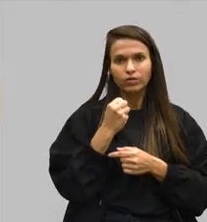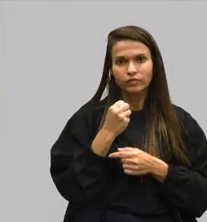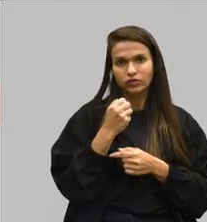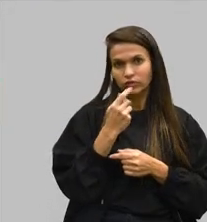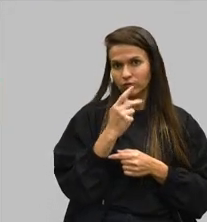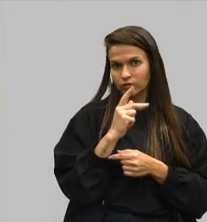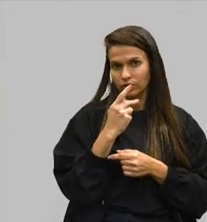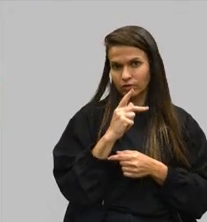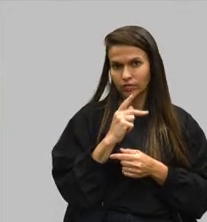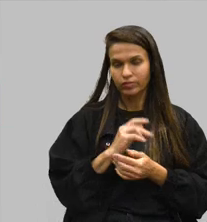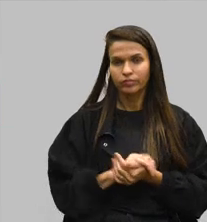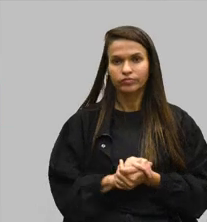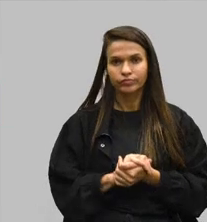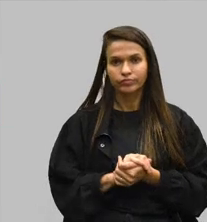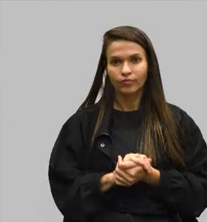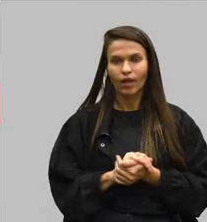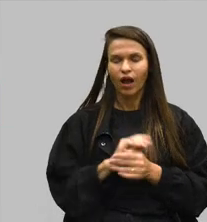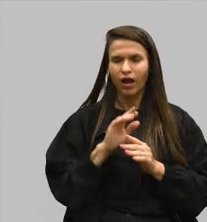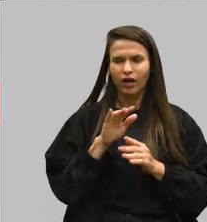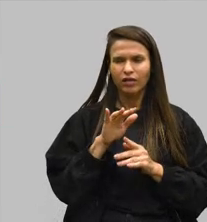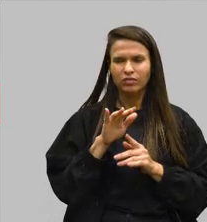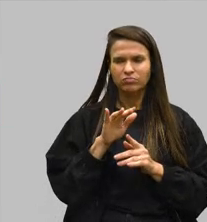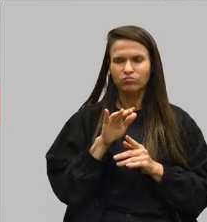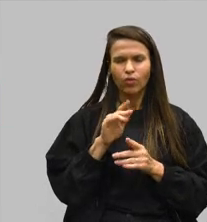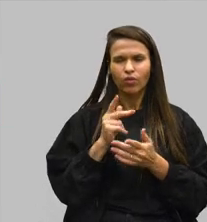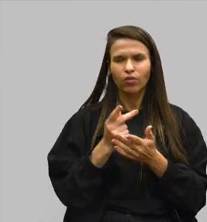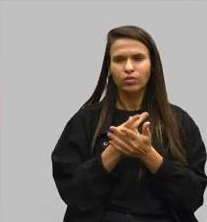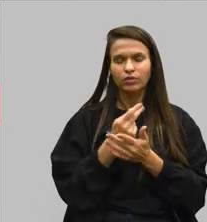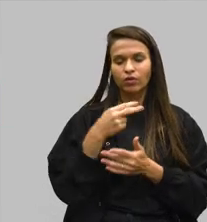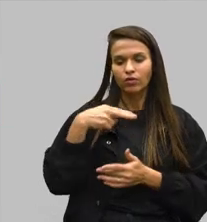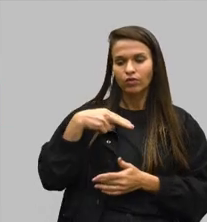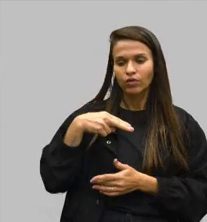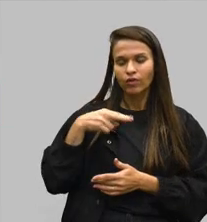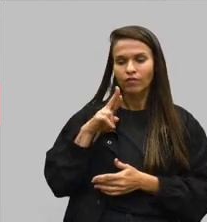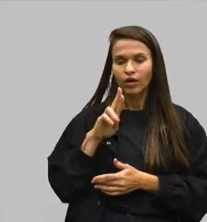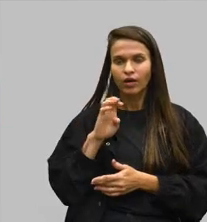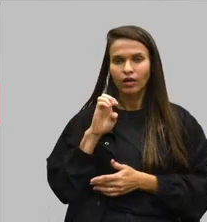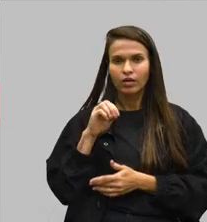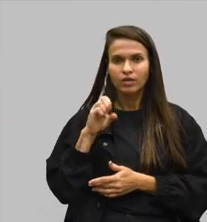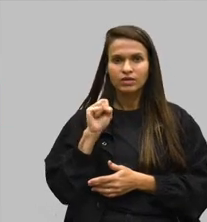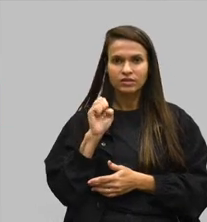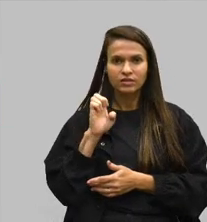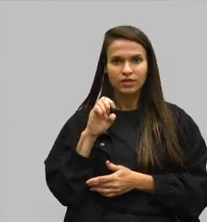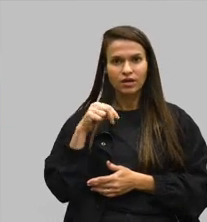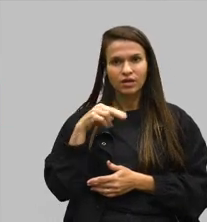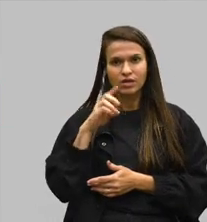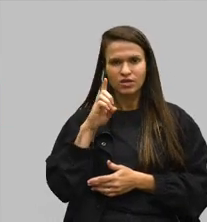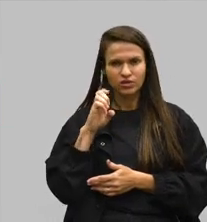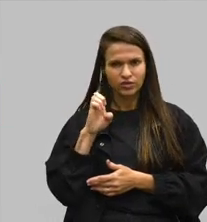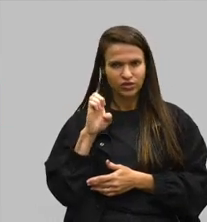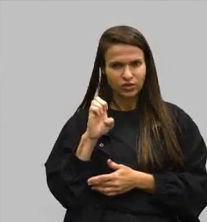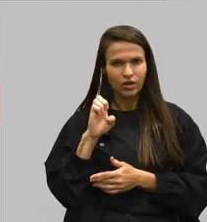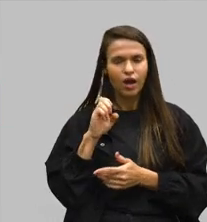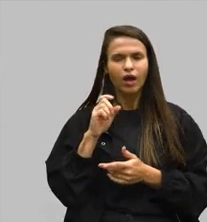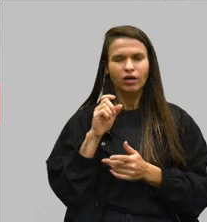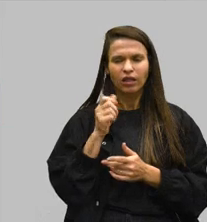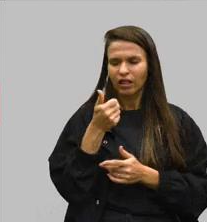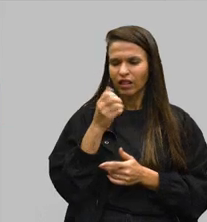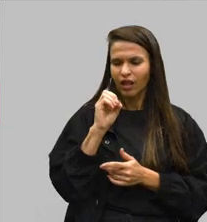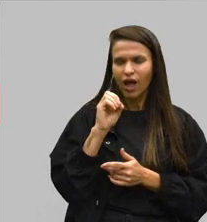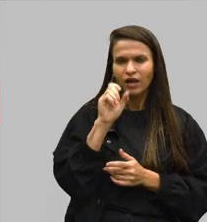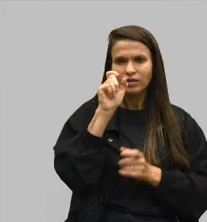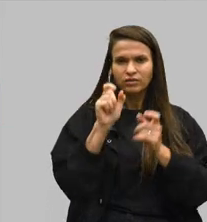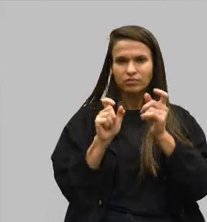Aquele caso de Nova Resende, de acho que dez pessoas, a média deles, por dia, era mais de